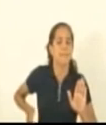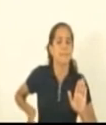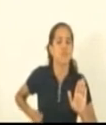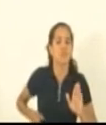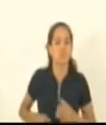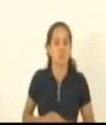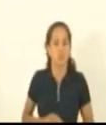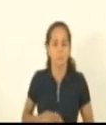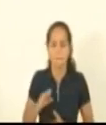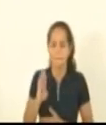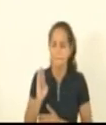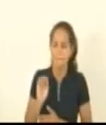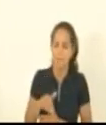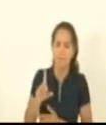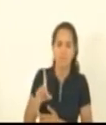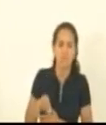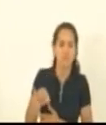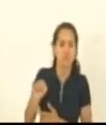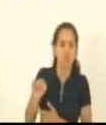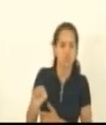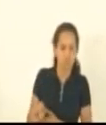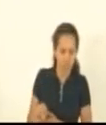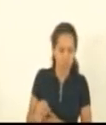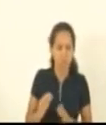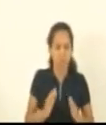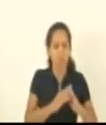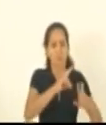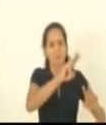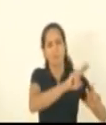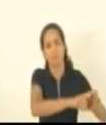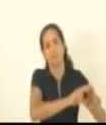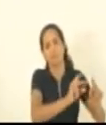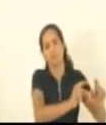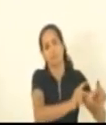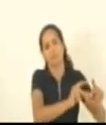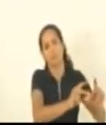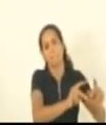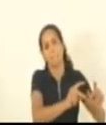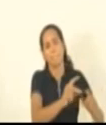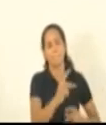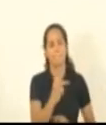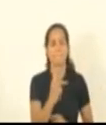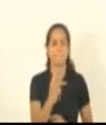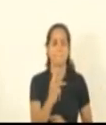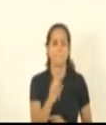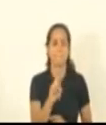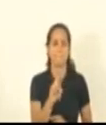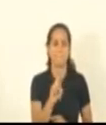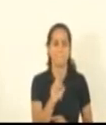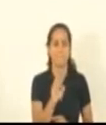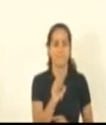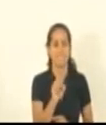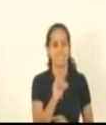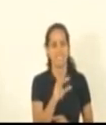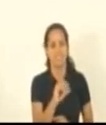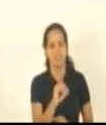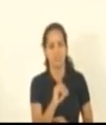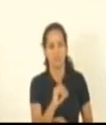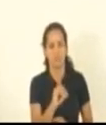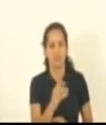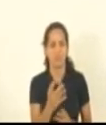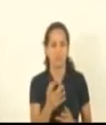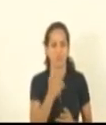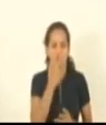que estão nas penitenciárias muitas vezes vivendo gordo mais gordo